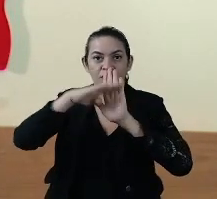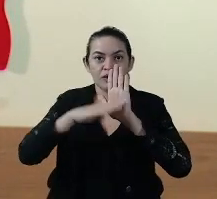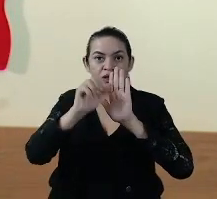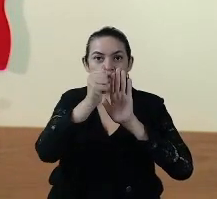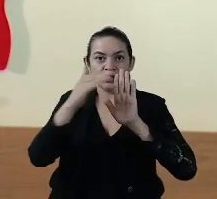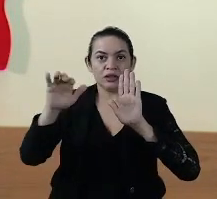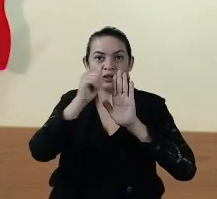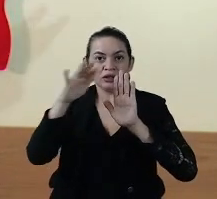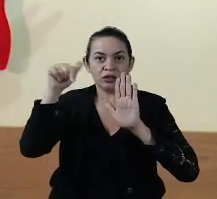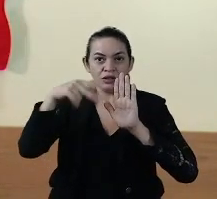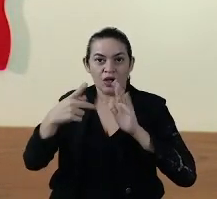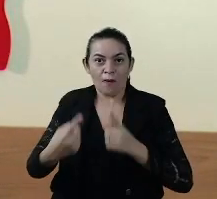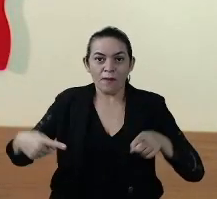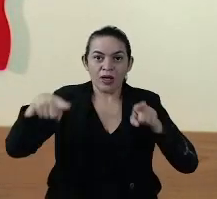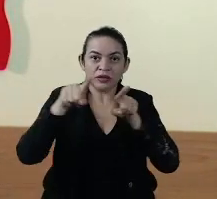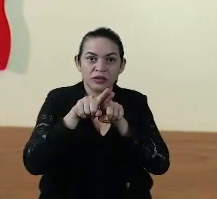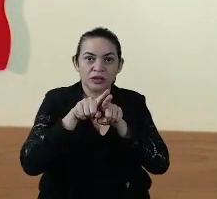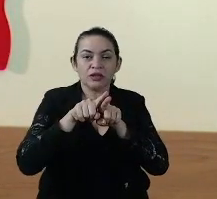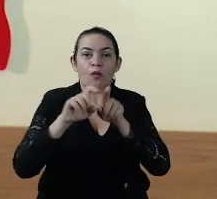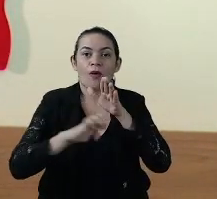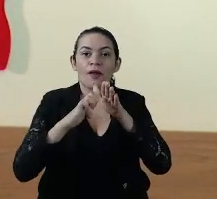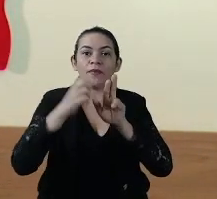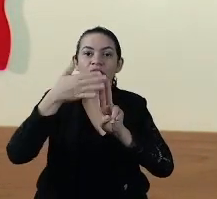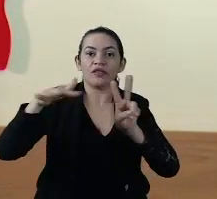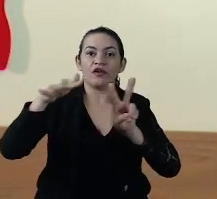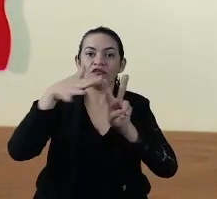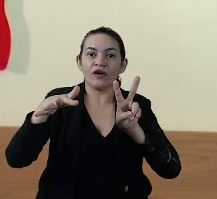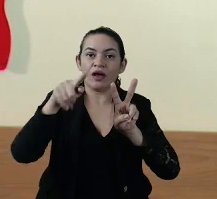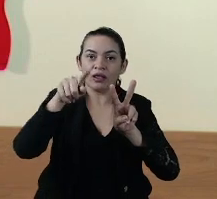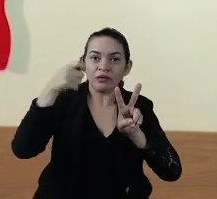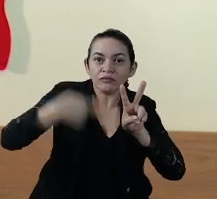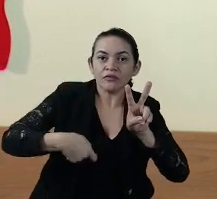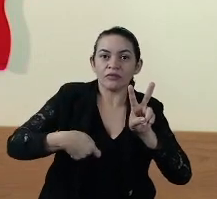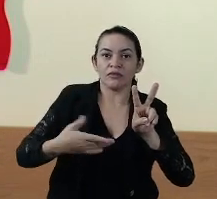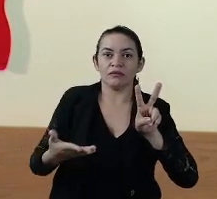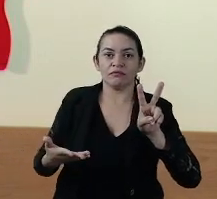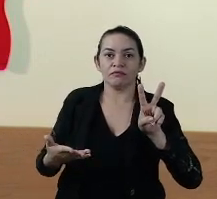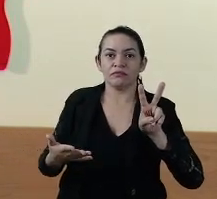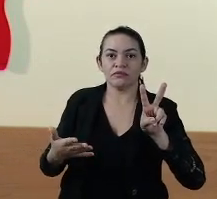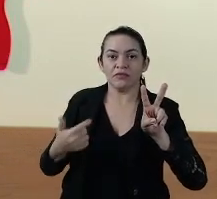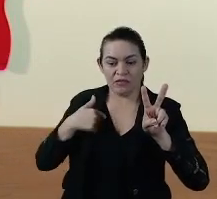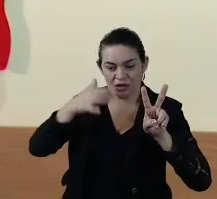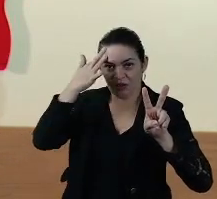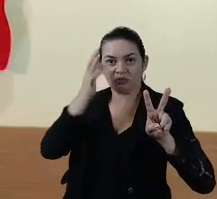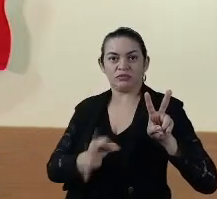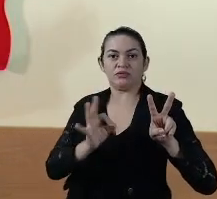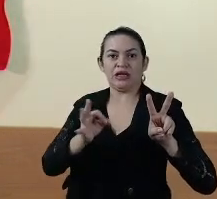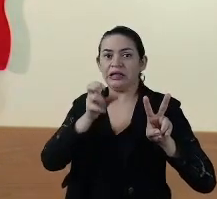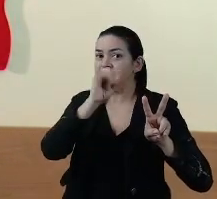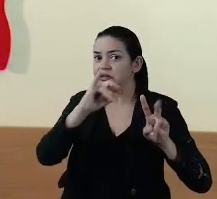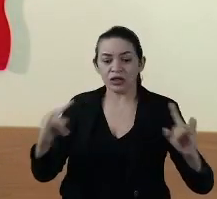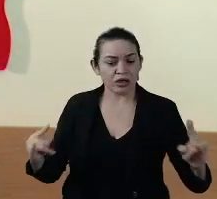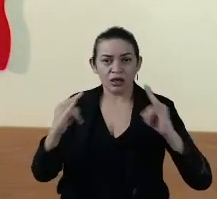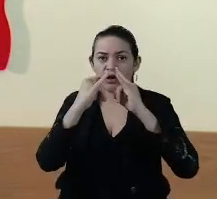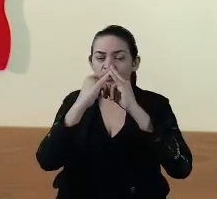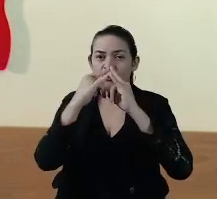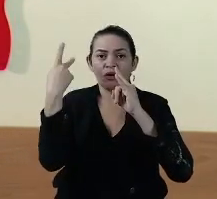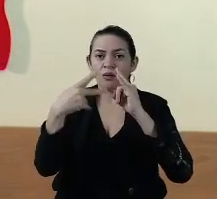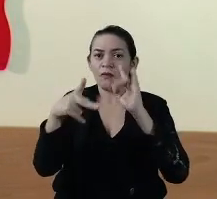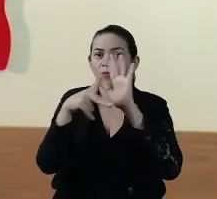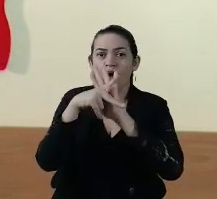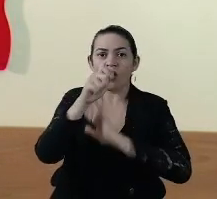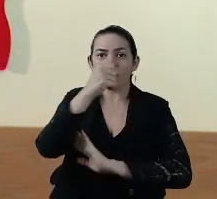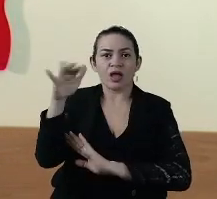campanha de Açailândia, fruto de parceria com a empresa Vale. Prova que a decisão foi acertada, porque se não tivesse o hospital de campanha em